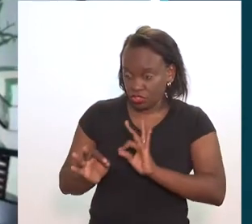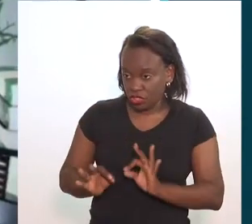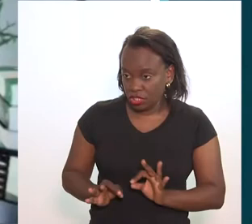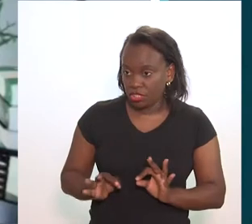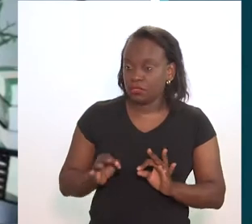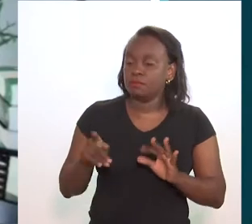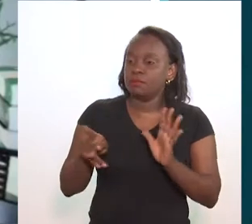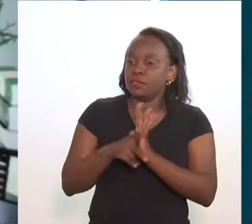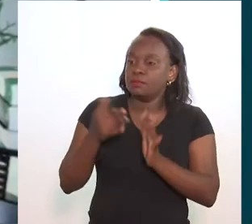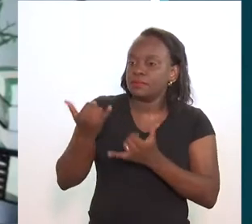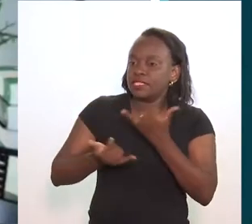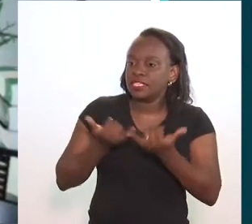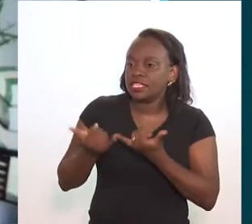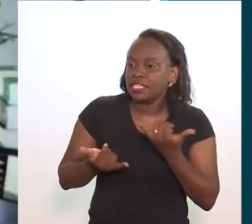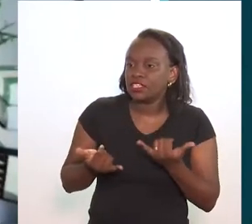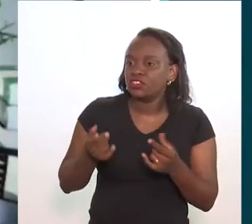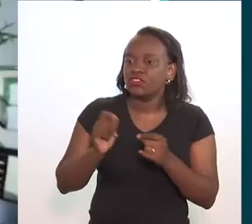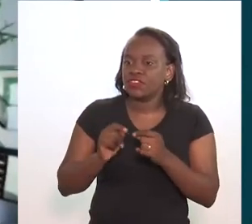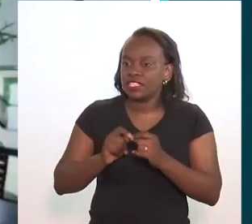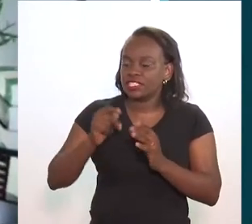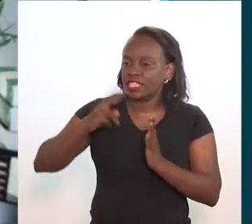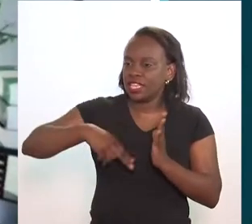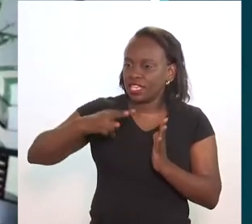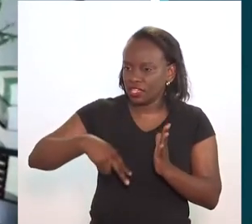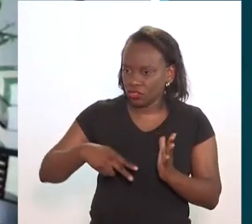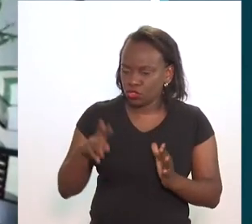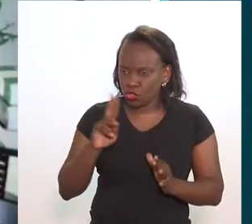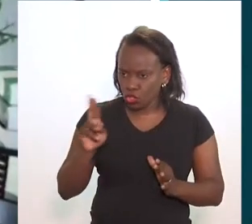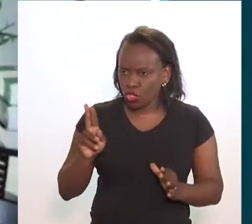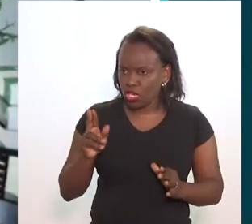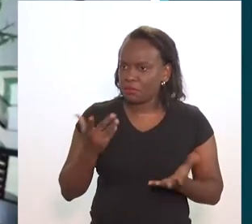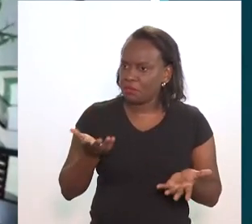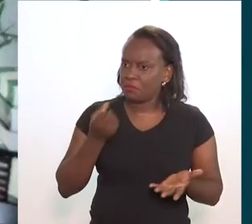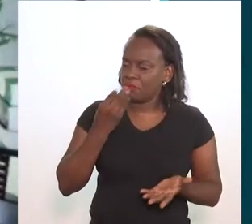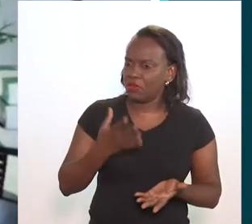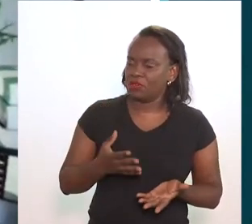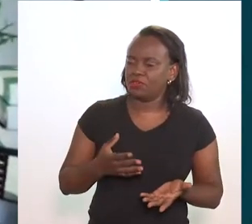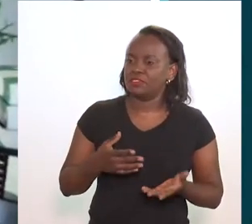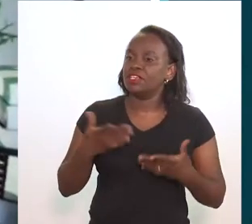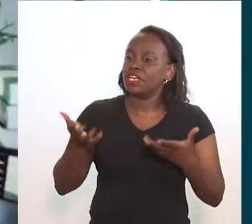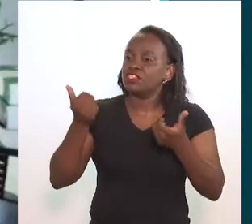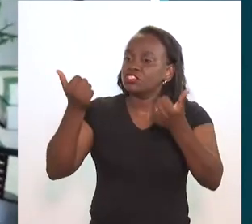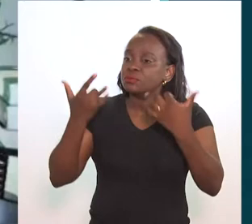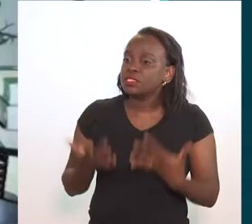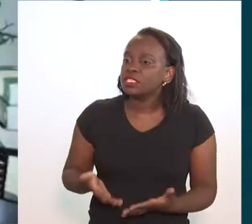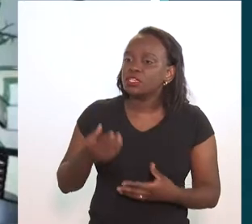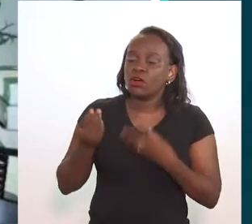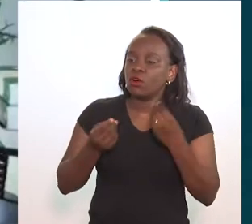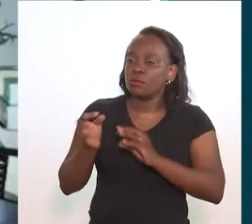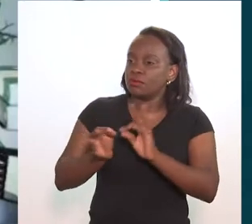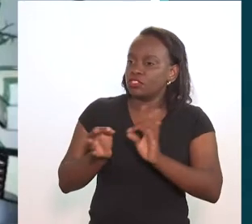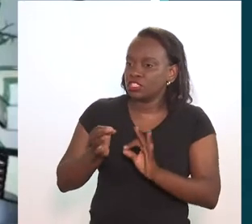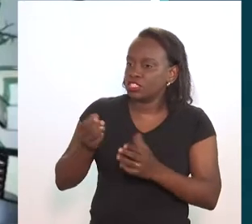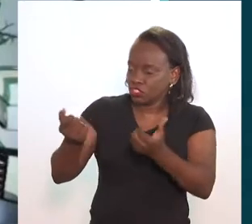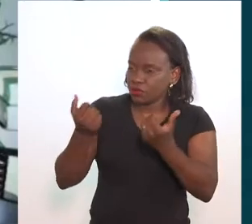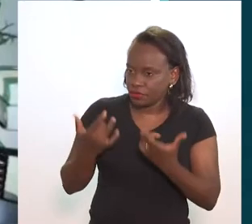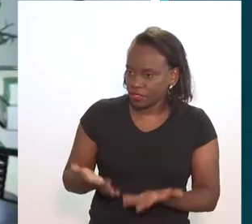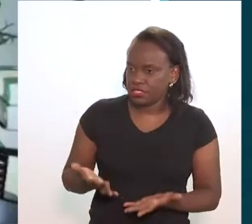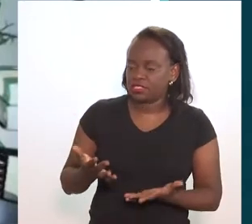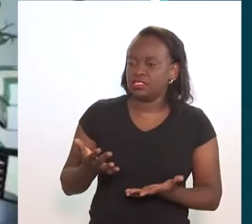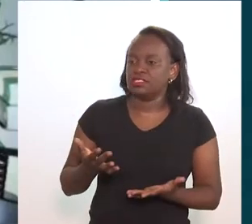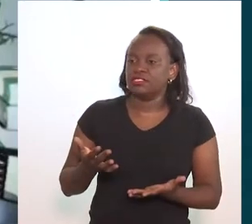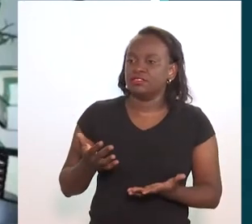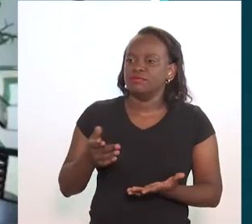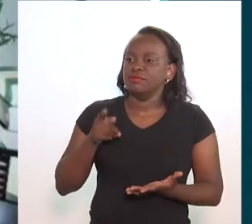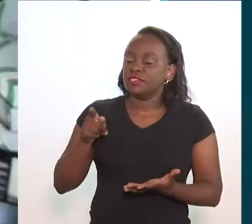projeto, né? Brinquedo e Fazelendo. O nome, por sinal, é muito bom. Queria que você falasse um pouquinho sobre esse projeto